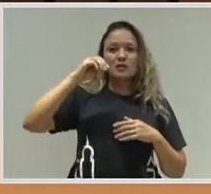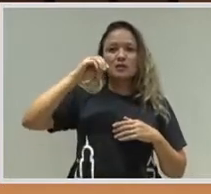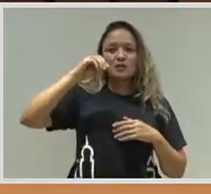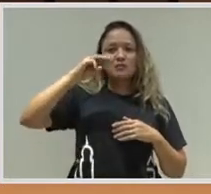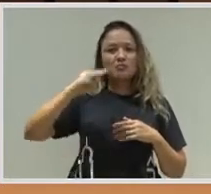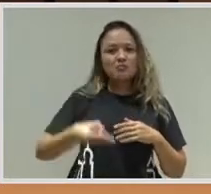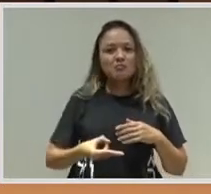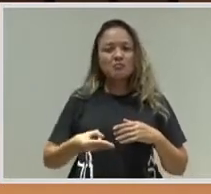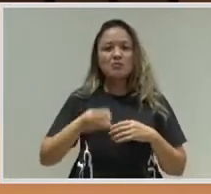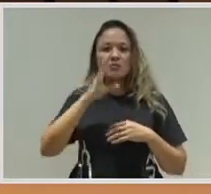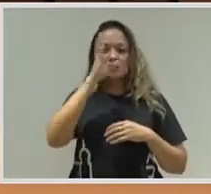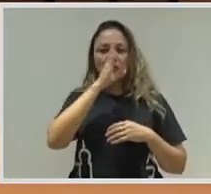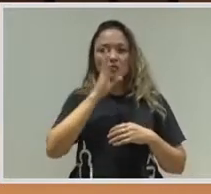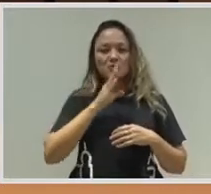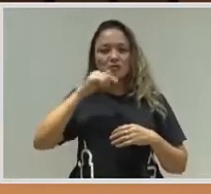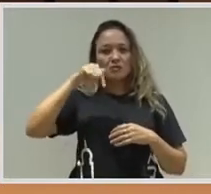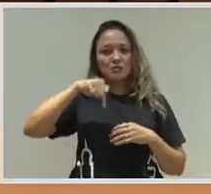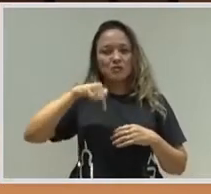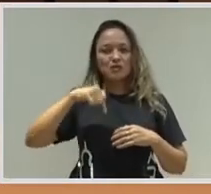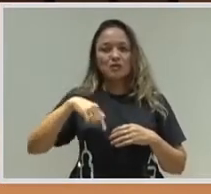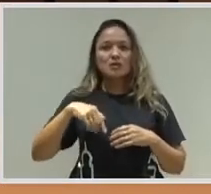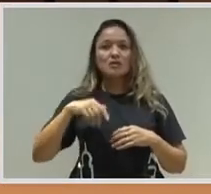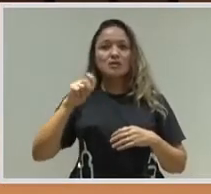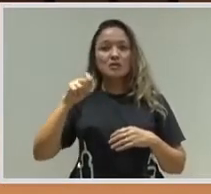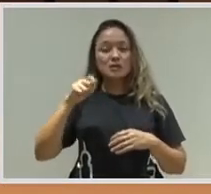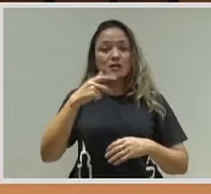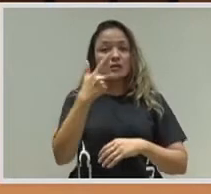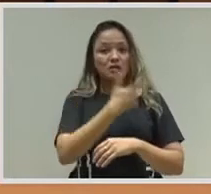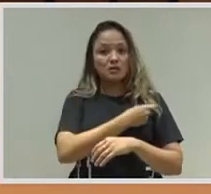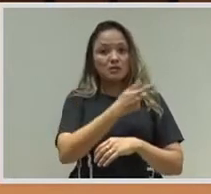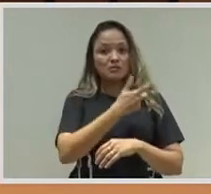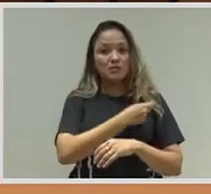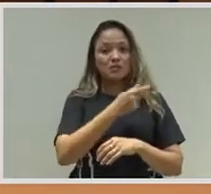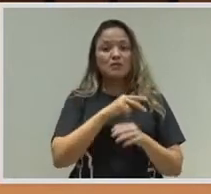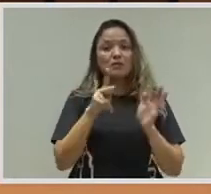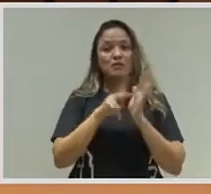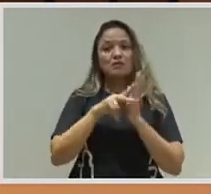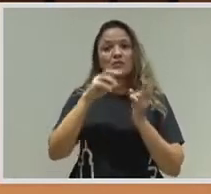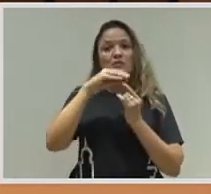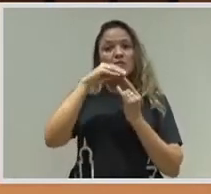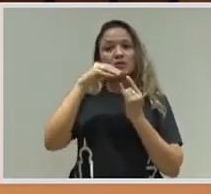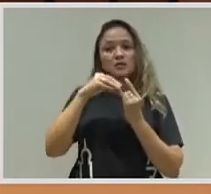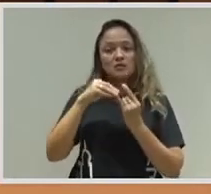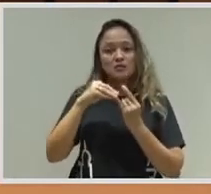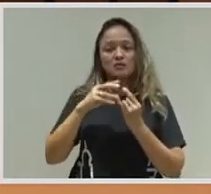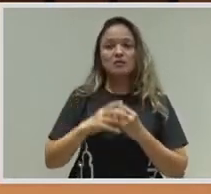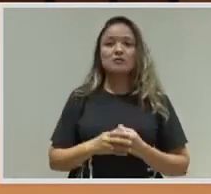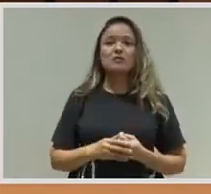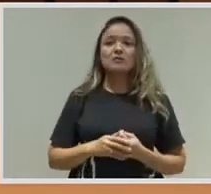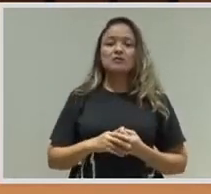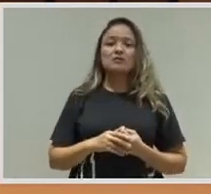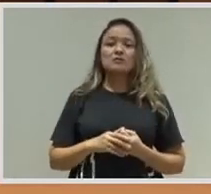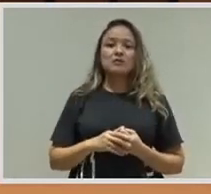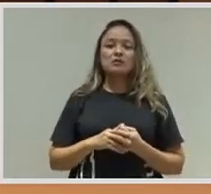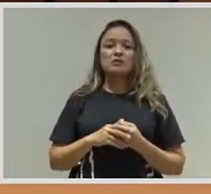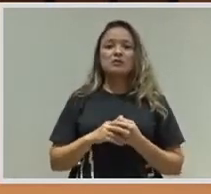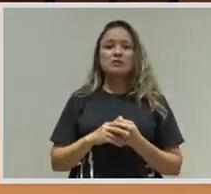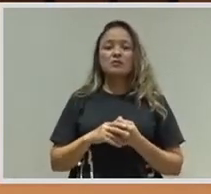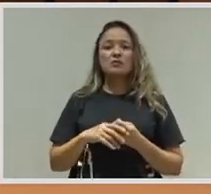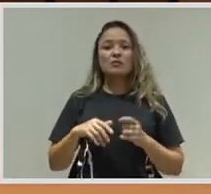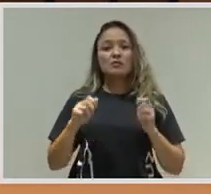de uma população que hoje pode ser coberta pela vacina. E a gente deve chegar aí com uma dose